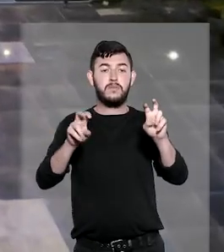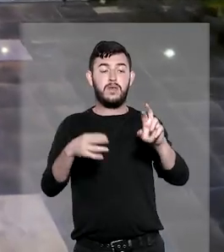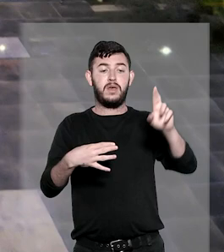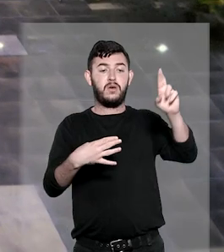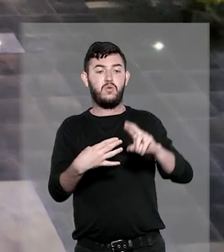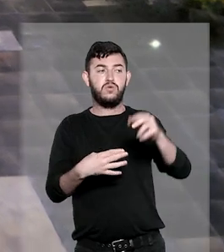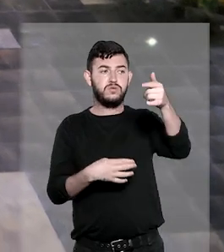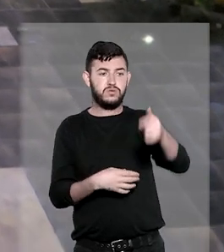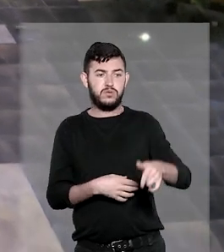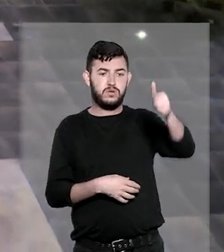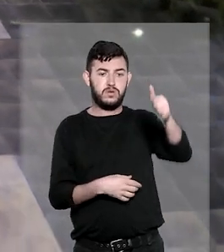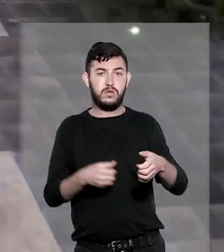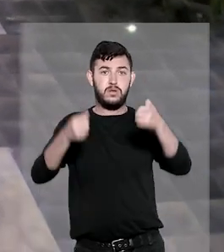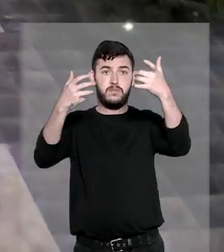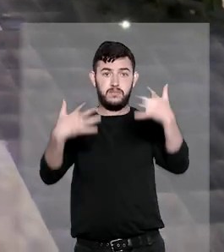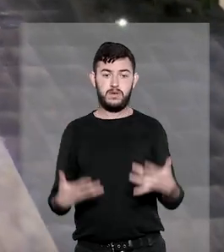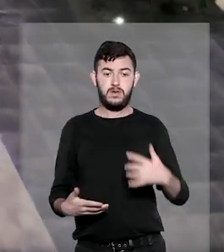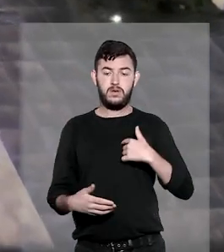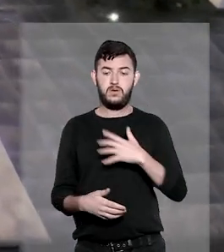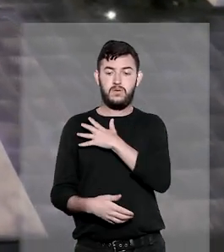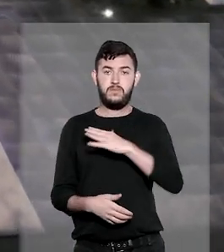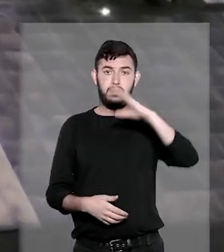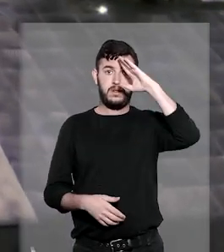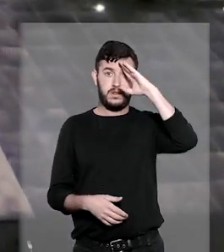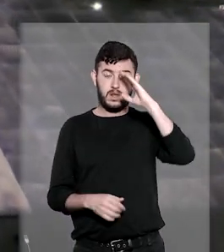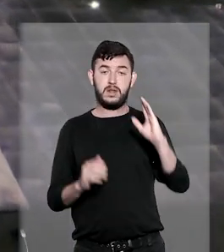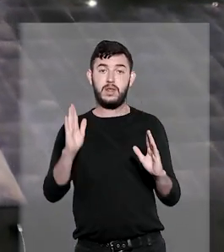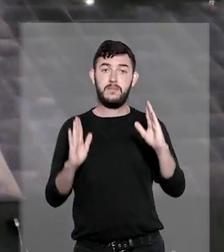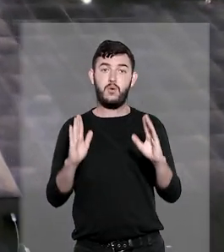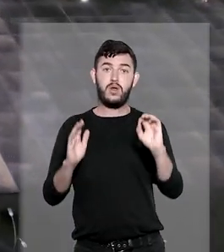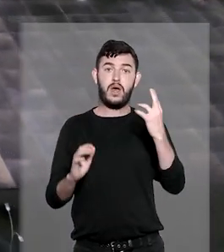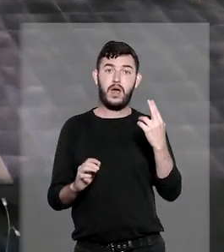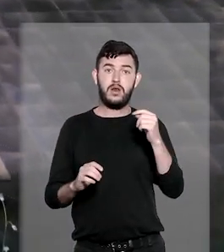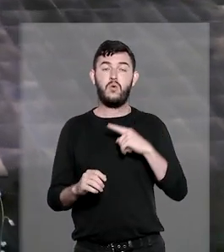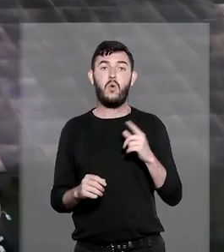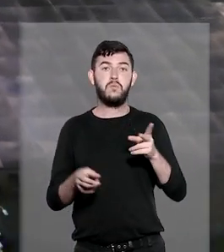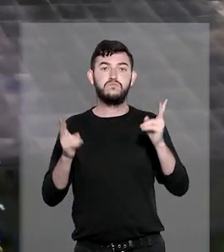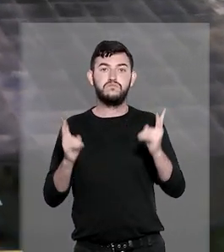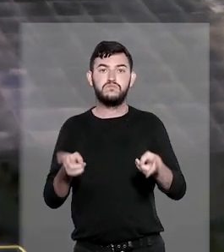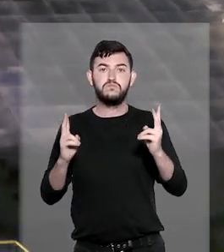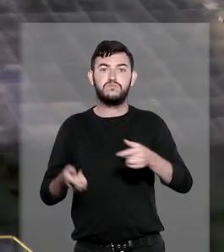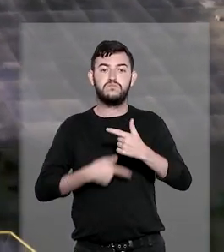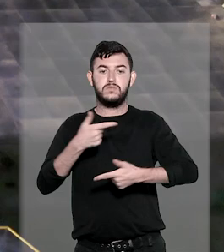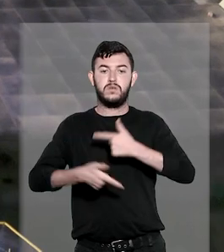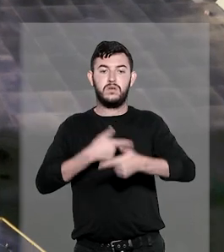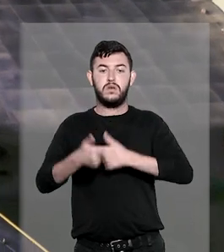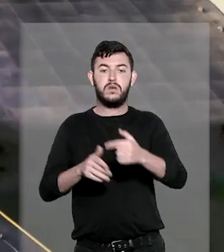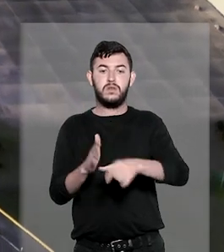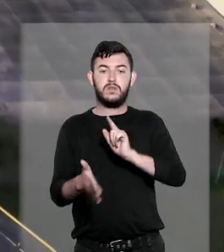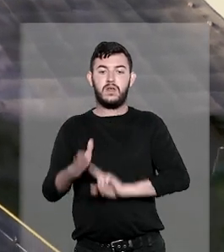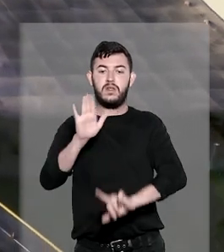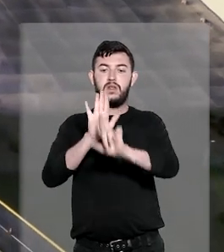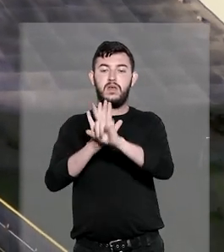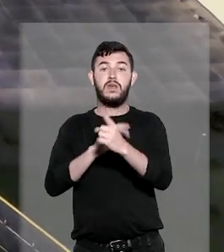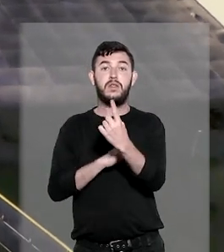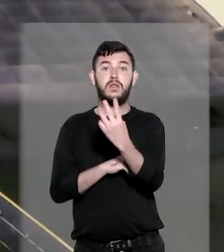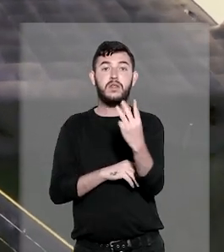Ele estabelece que o militar de carreira ou temporário, este último antes da alteração promovida pela lei 13